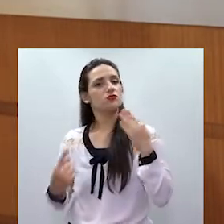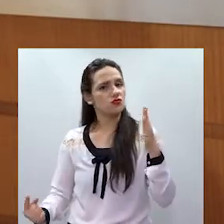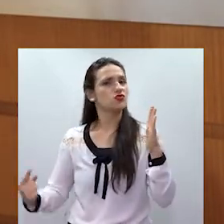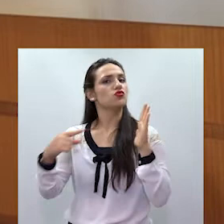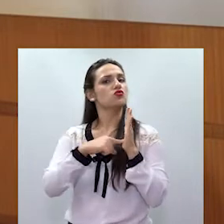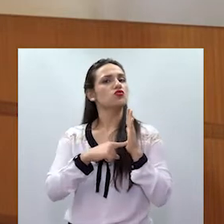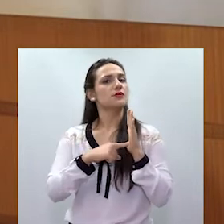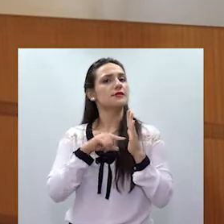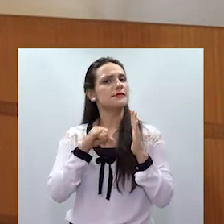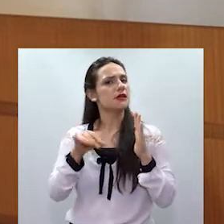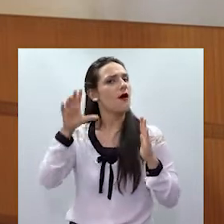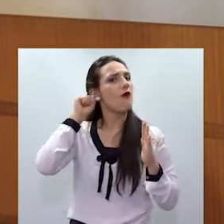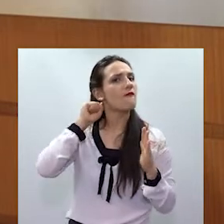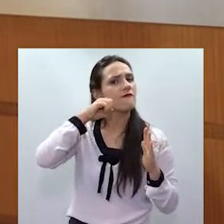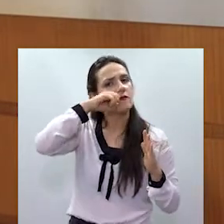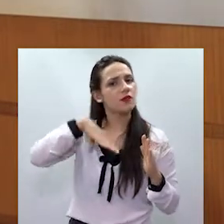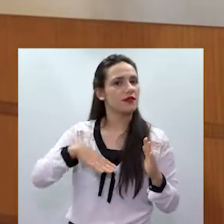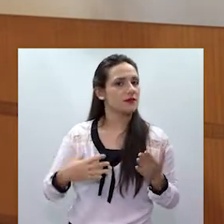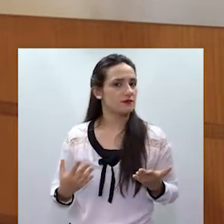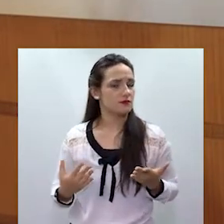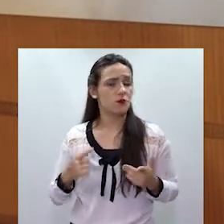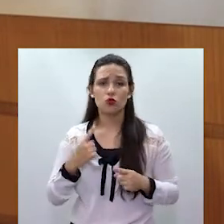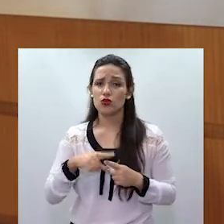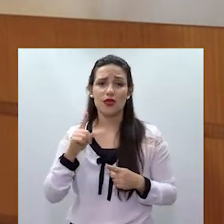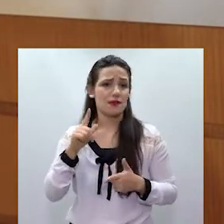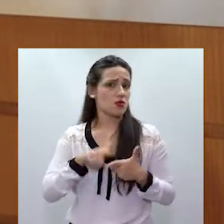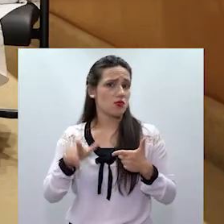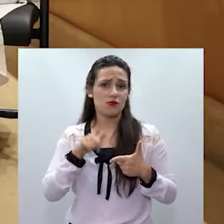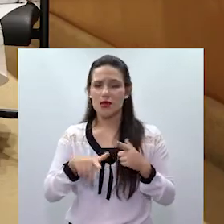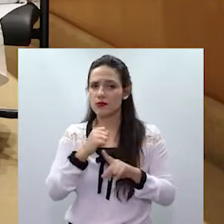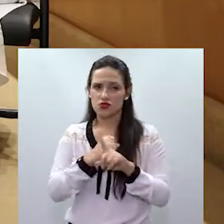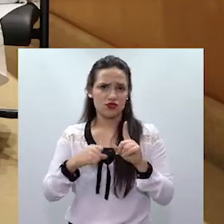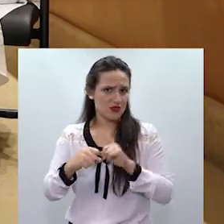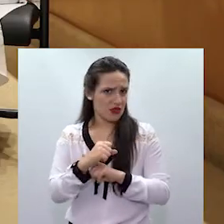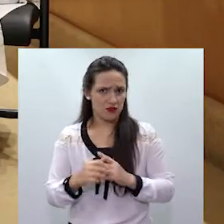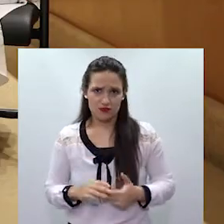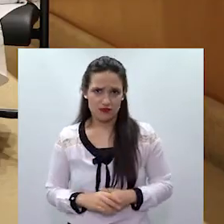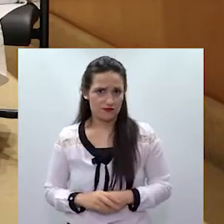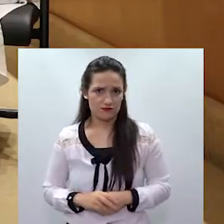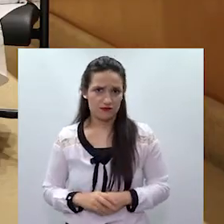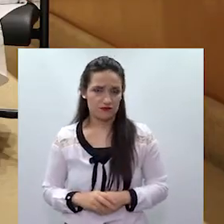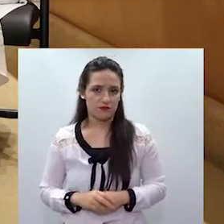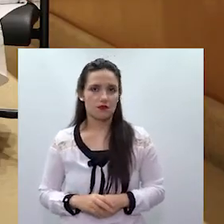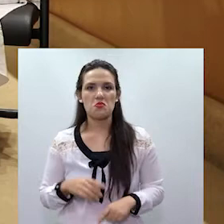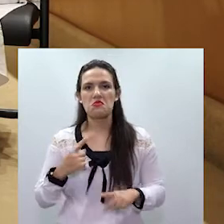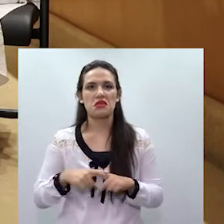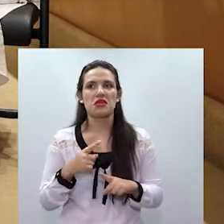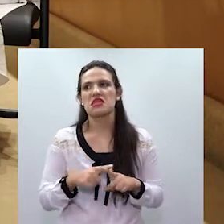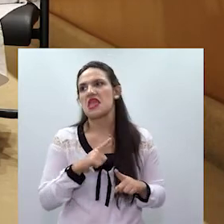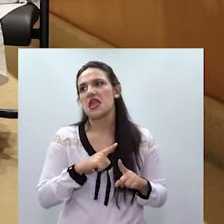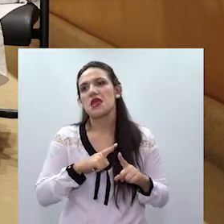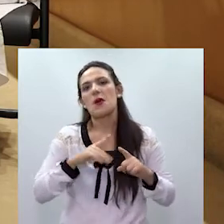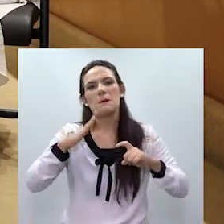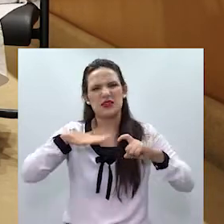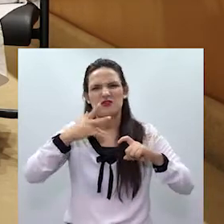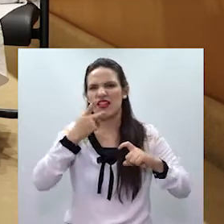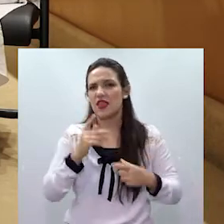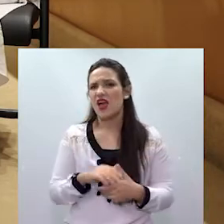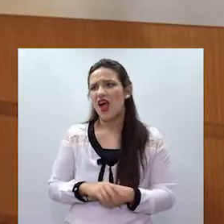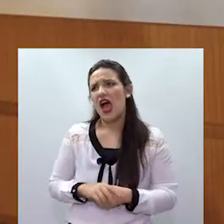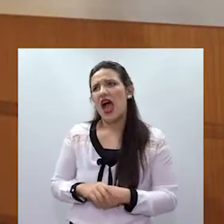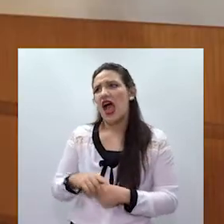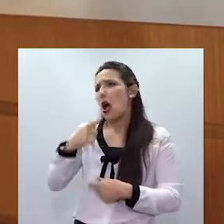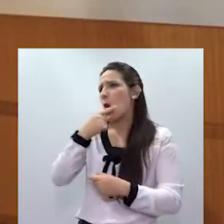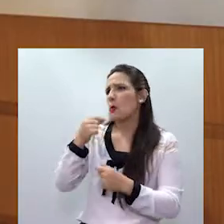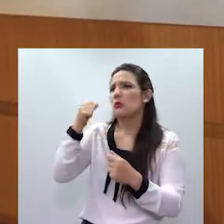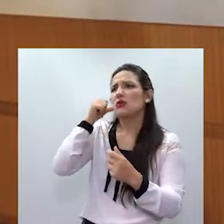de violência doméstica familiar contra a mulher. Então, assim, é um problema social. Então, outro mito, em briga de marido e mulher, não se mete a